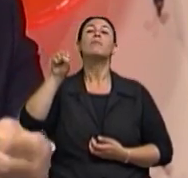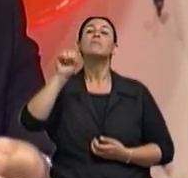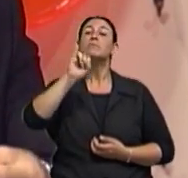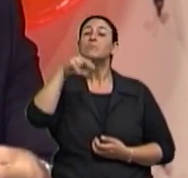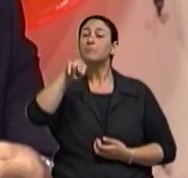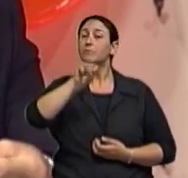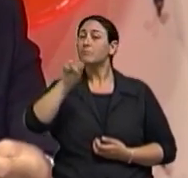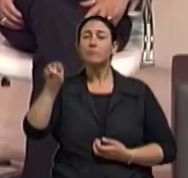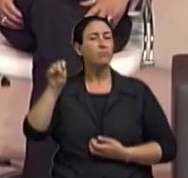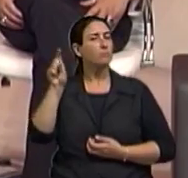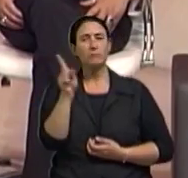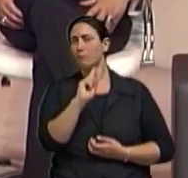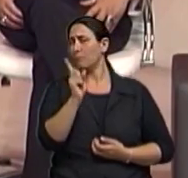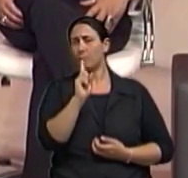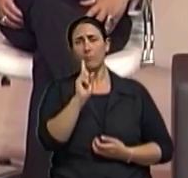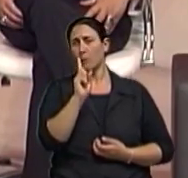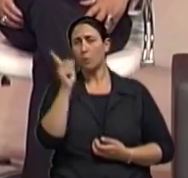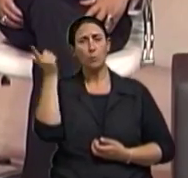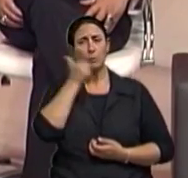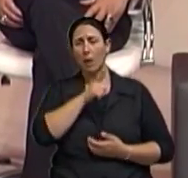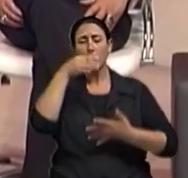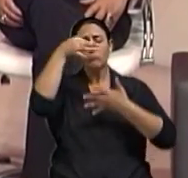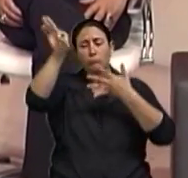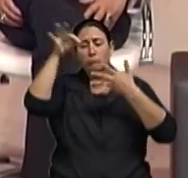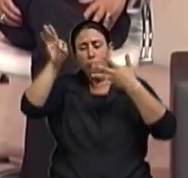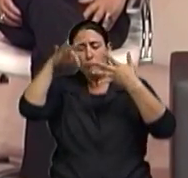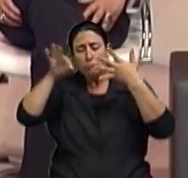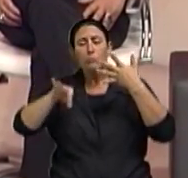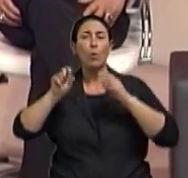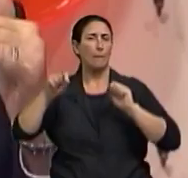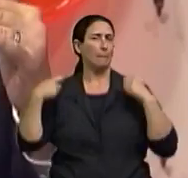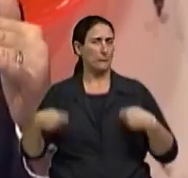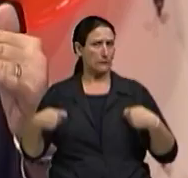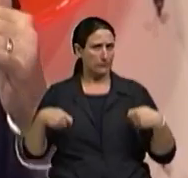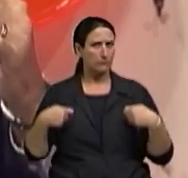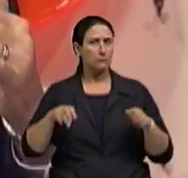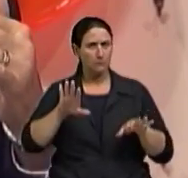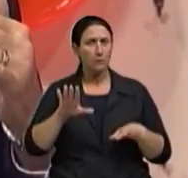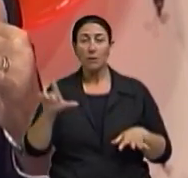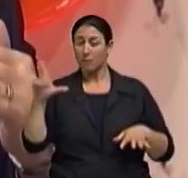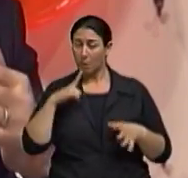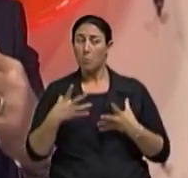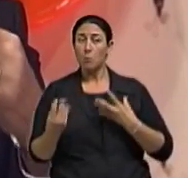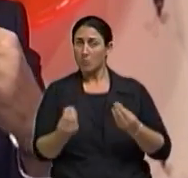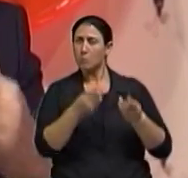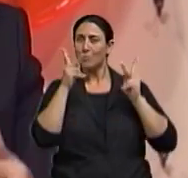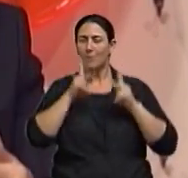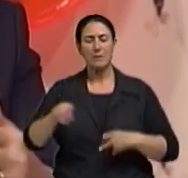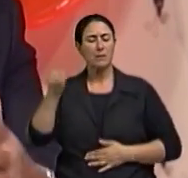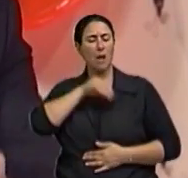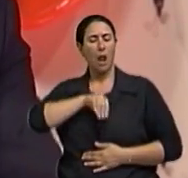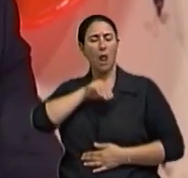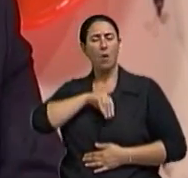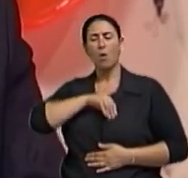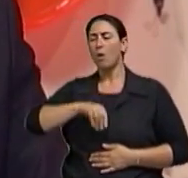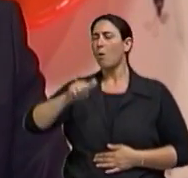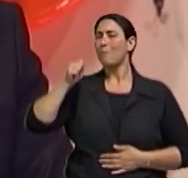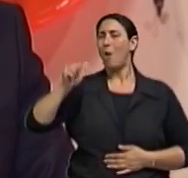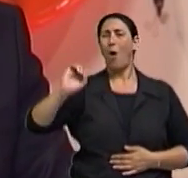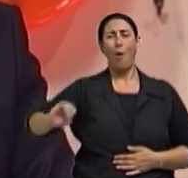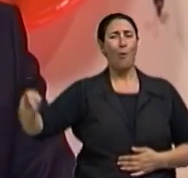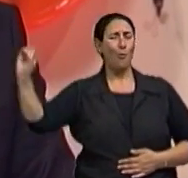supre todas as condições necessárias. E tem muita gente que tem salários muito bons e depois passam a